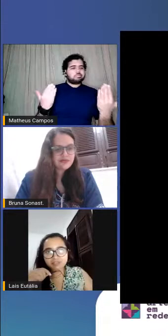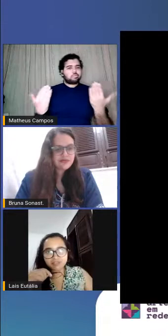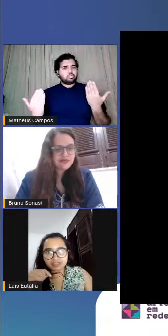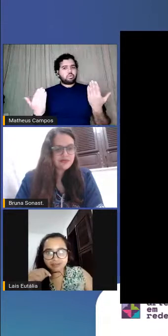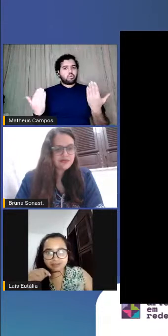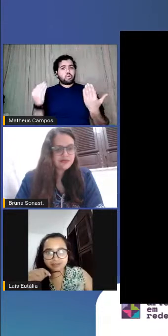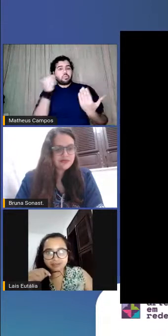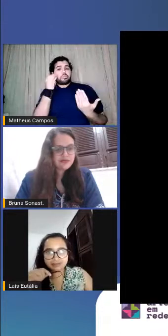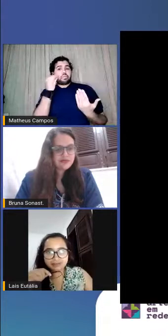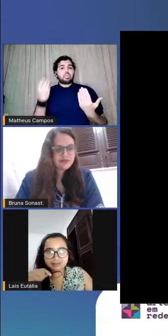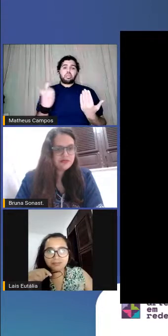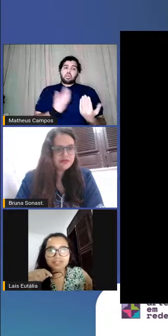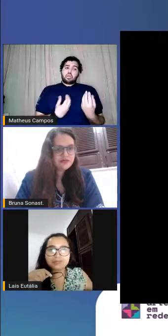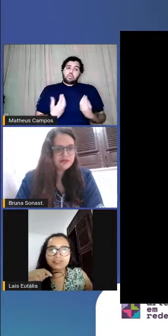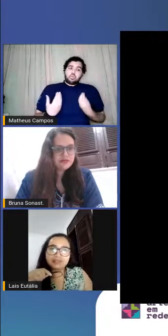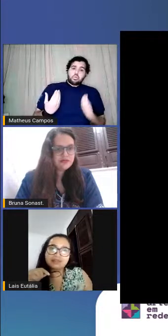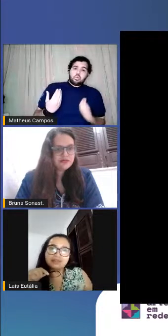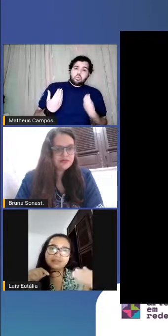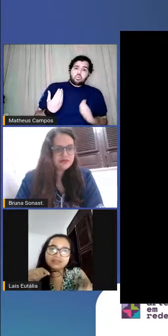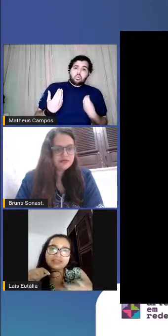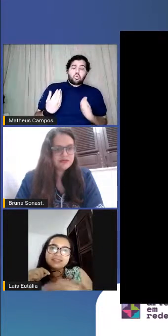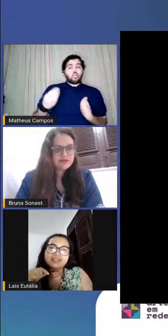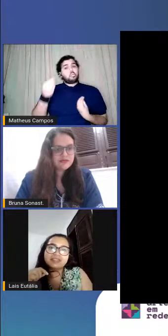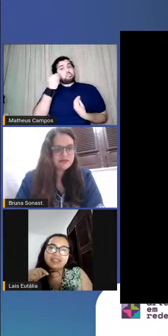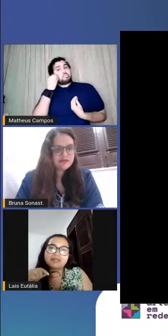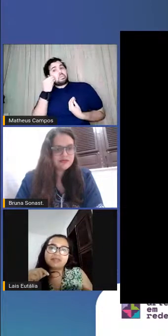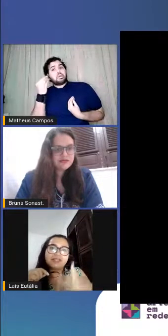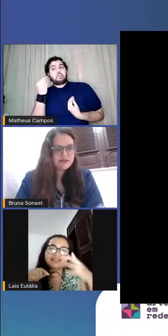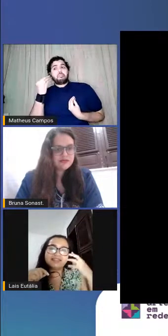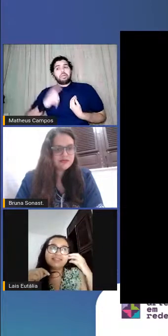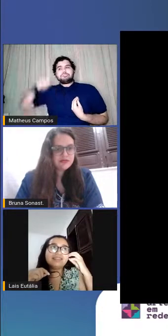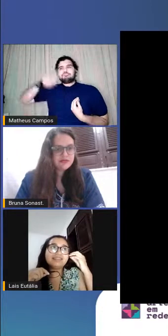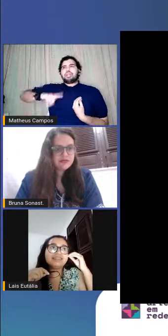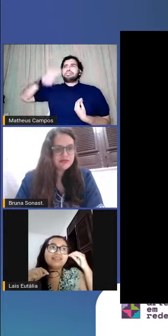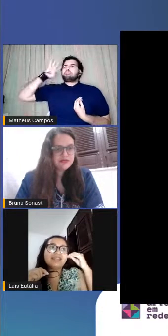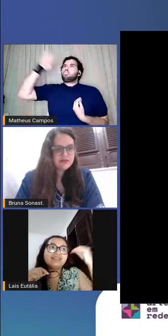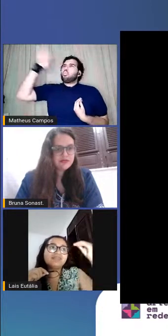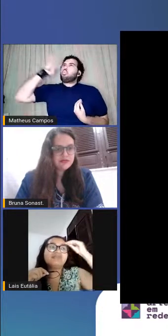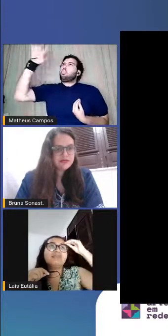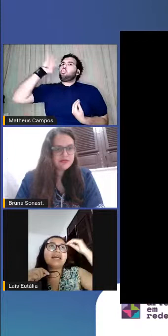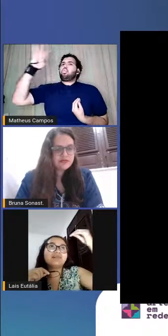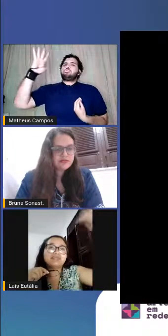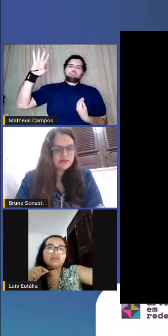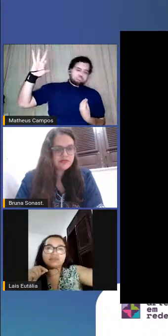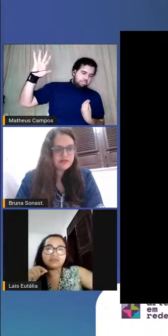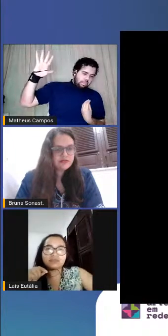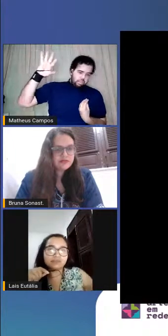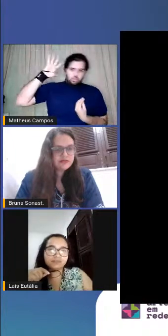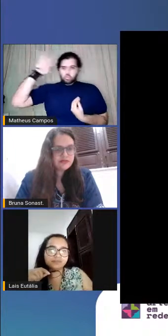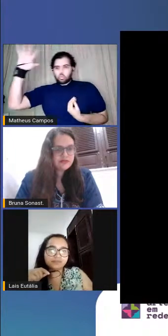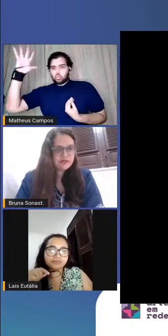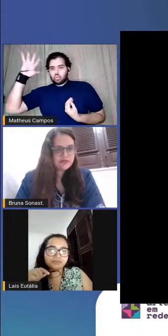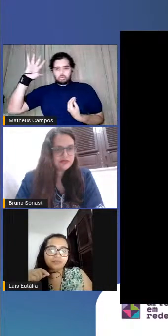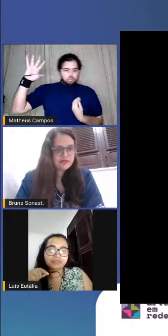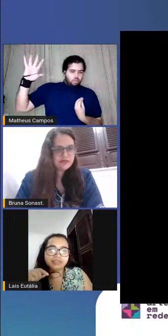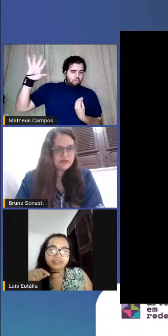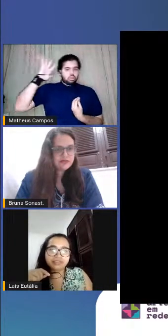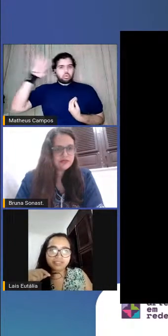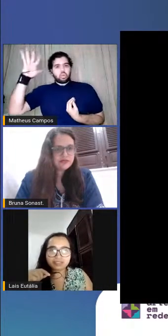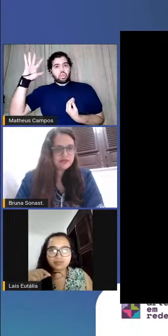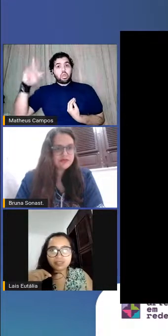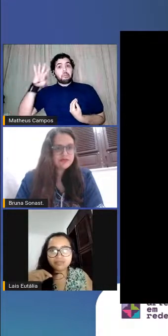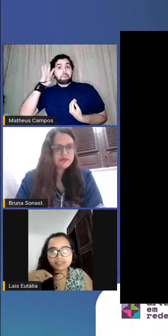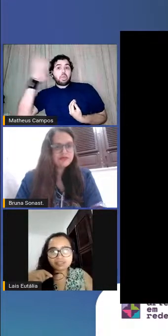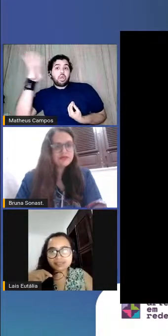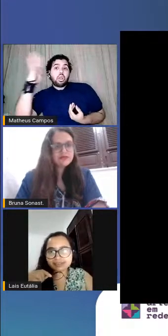o corre da sobrevivência pra também conseguir sonhar, pra ir tendo a visão do futuro. Porque